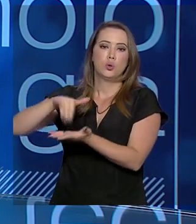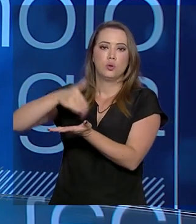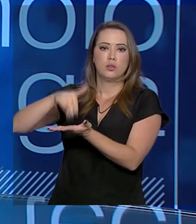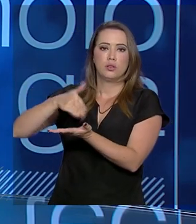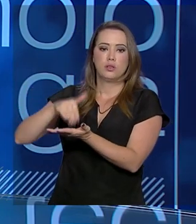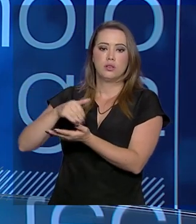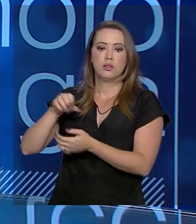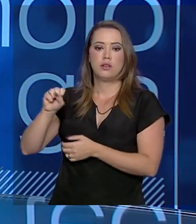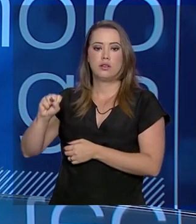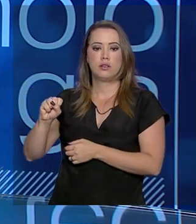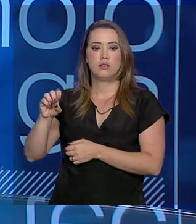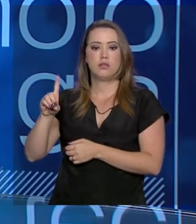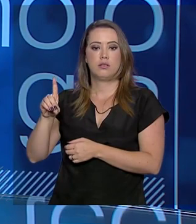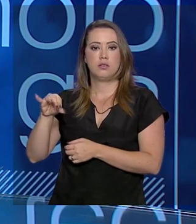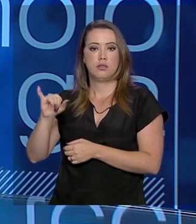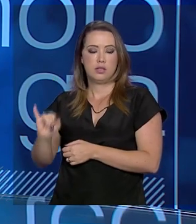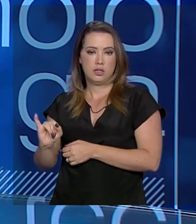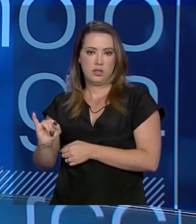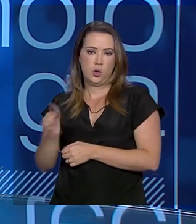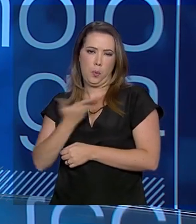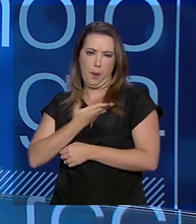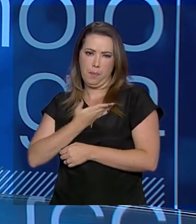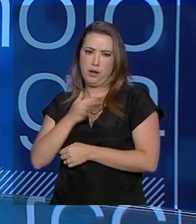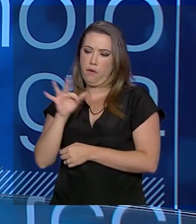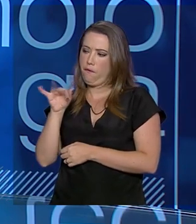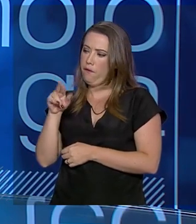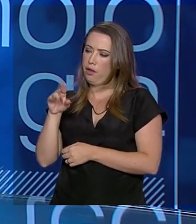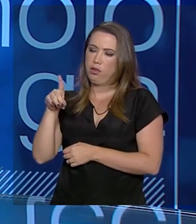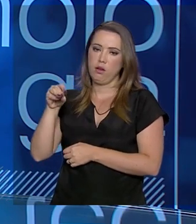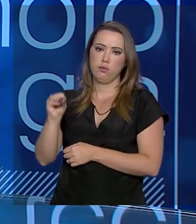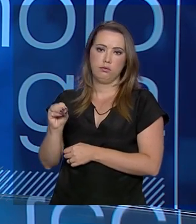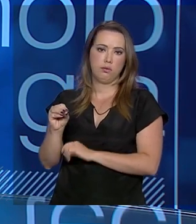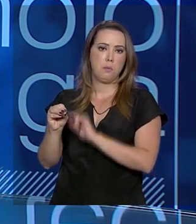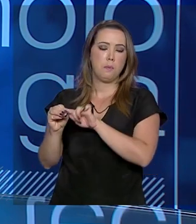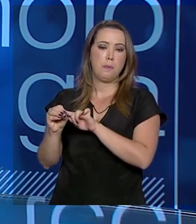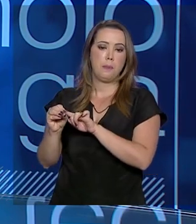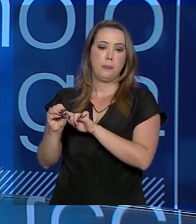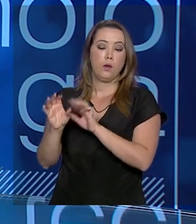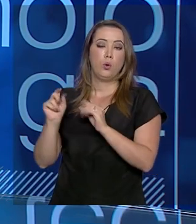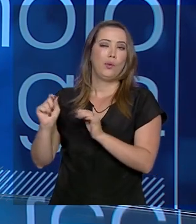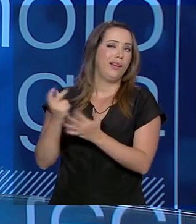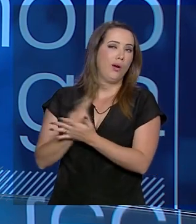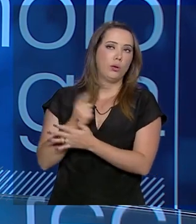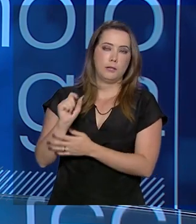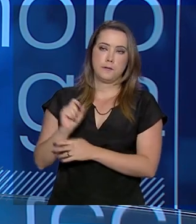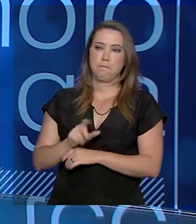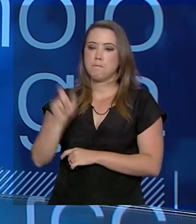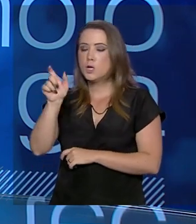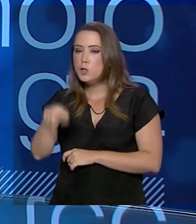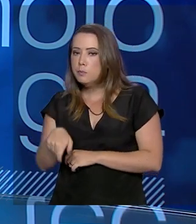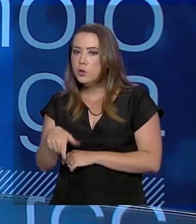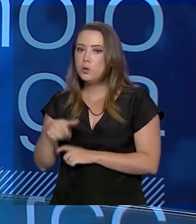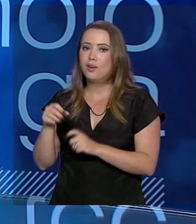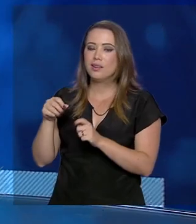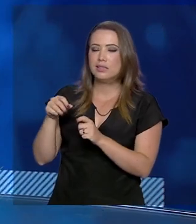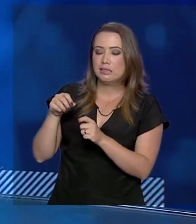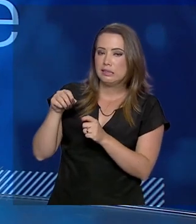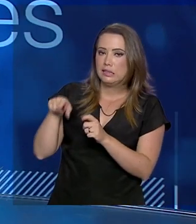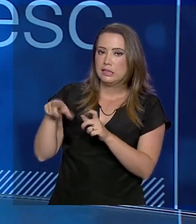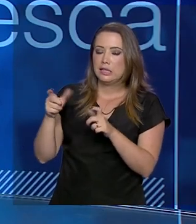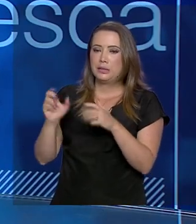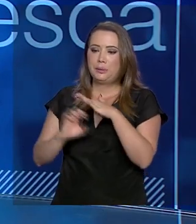SDI, do meu amigo Fernando Camargo. O que acontece? Os pequenos produtores, os produtores artesanais,